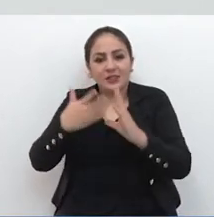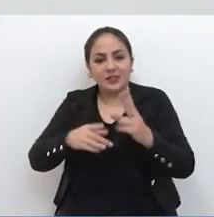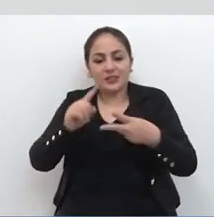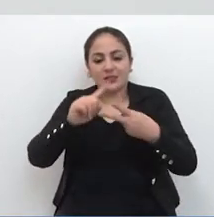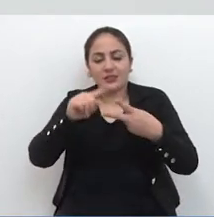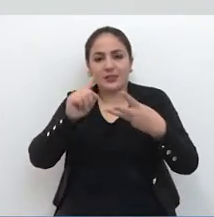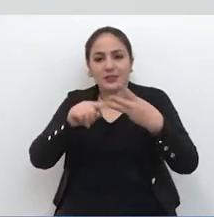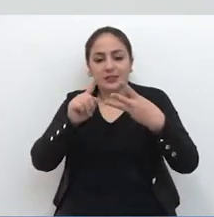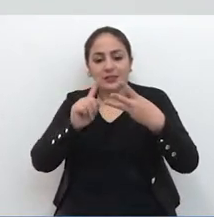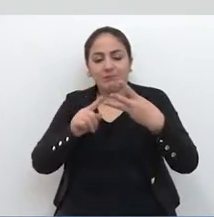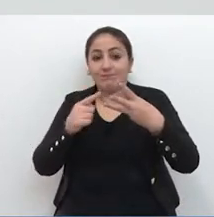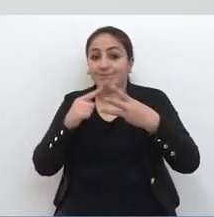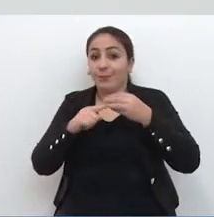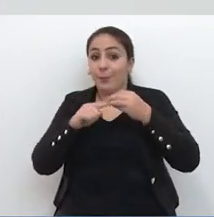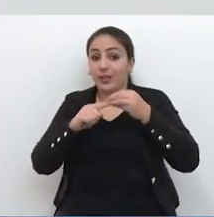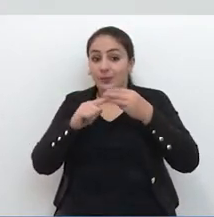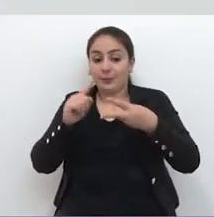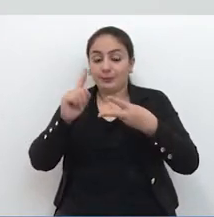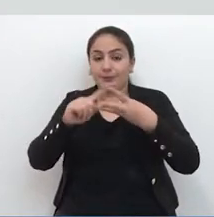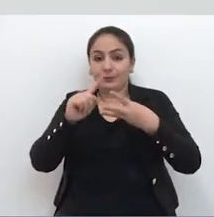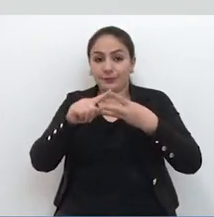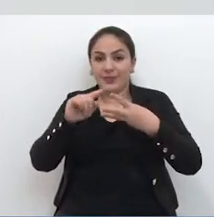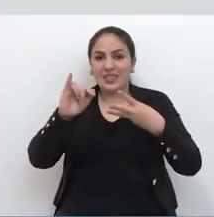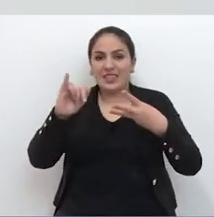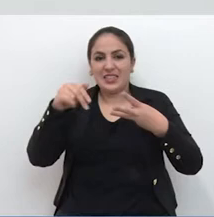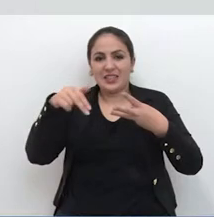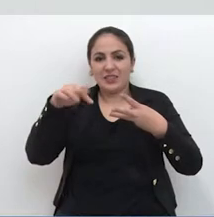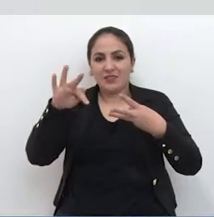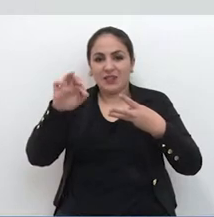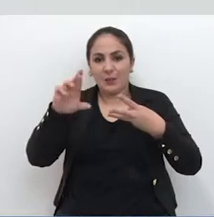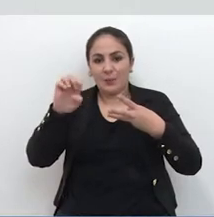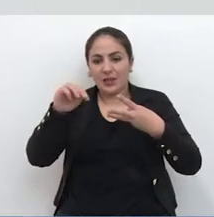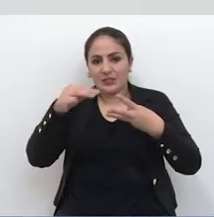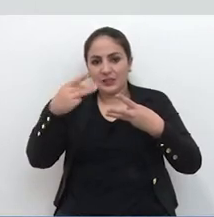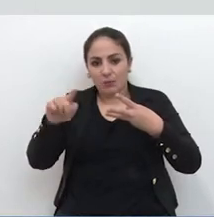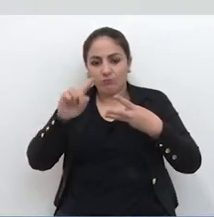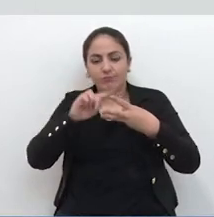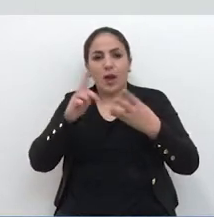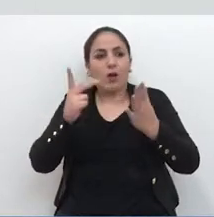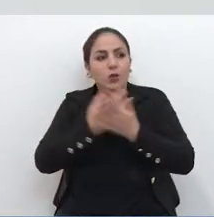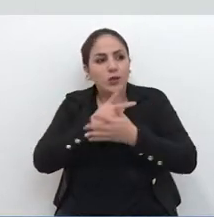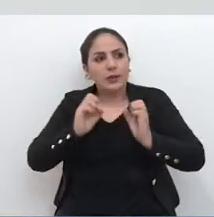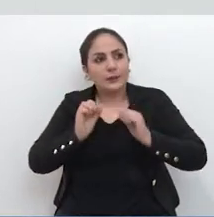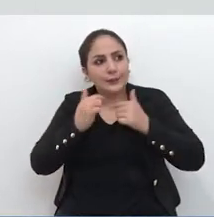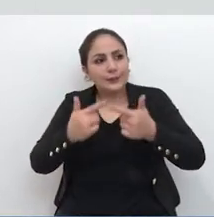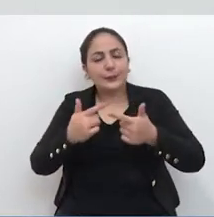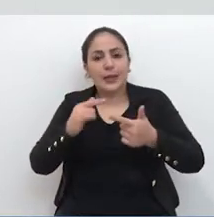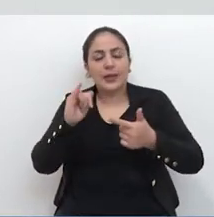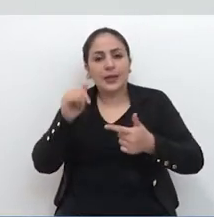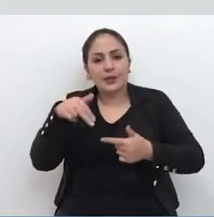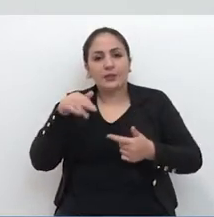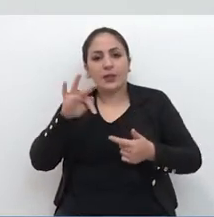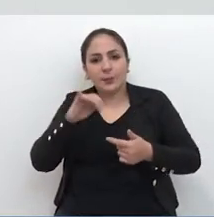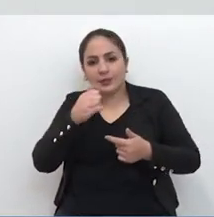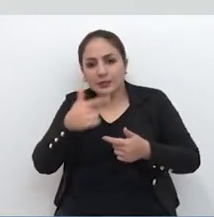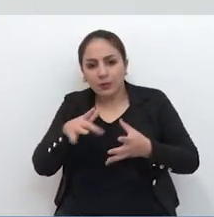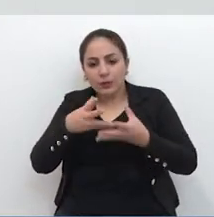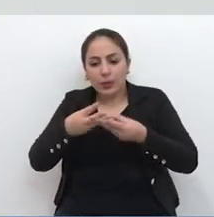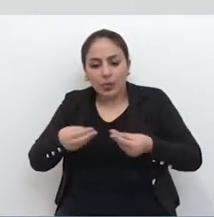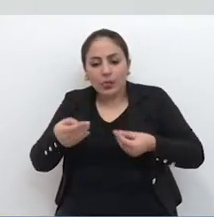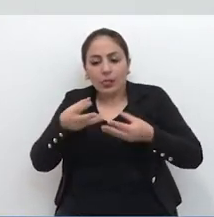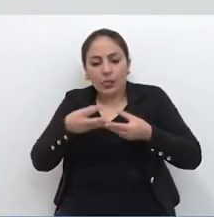caracterizada por três fenômenos principais. A inflamação, ou seja, reações inflamatórias, que levam a uma